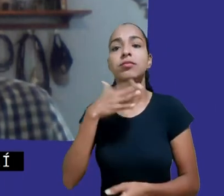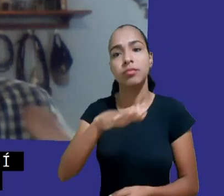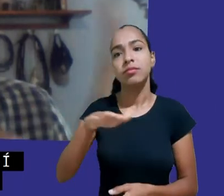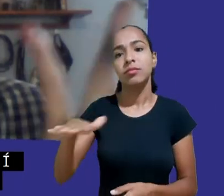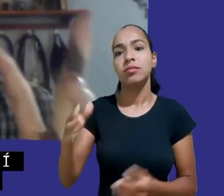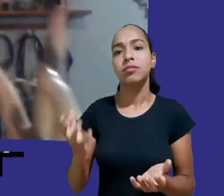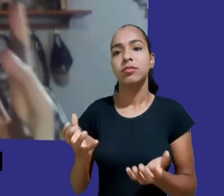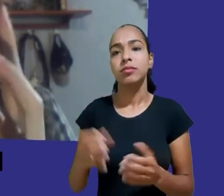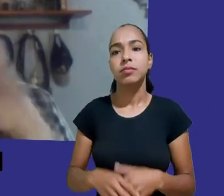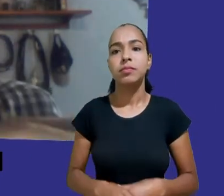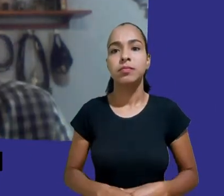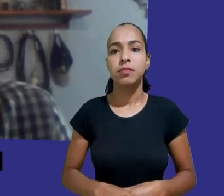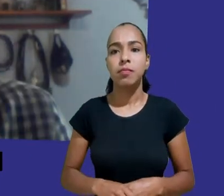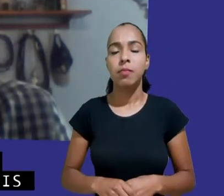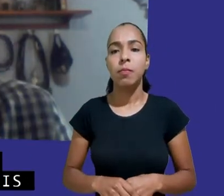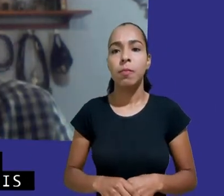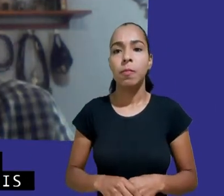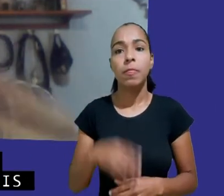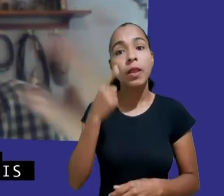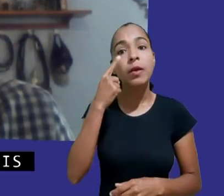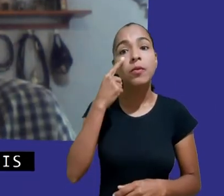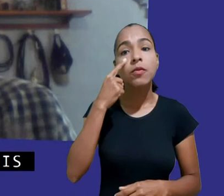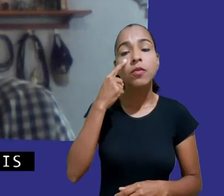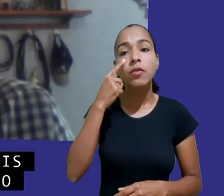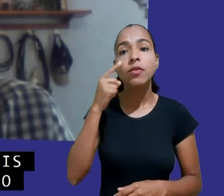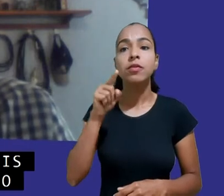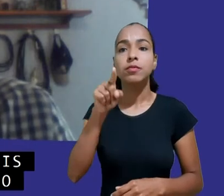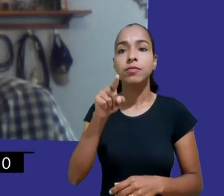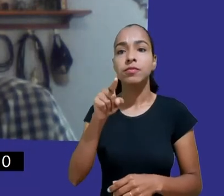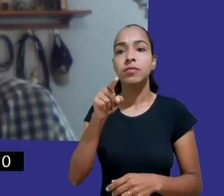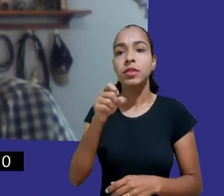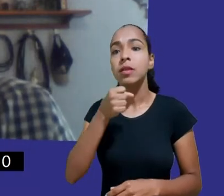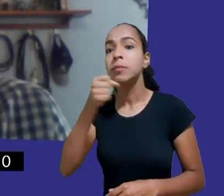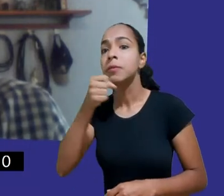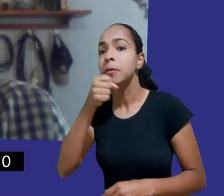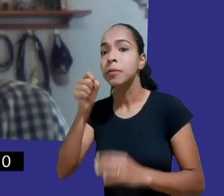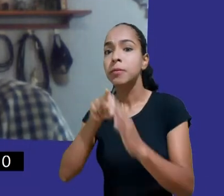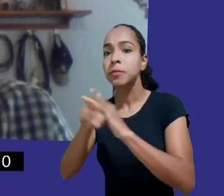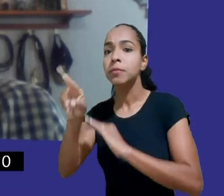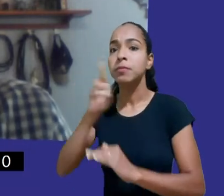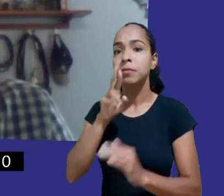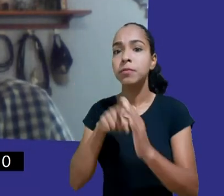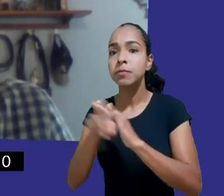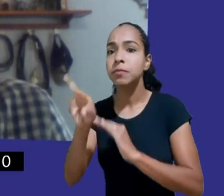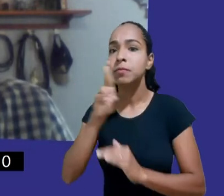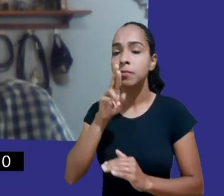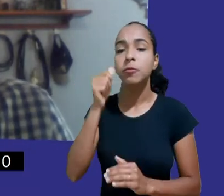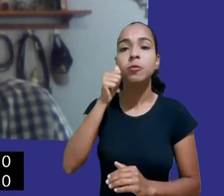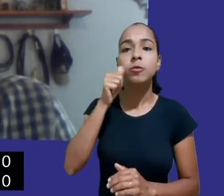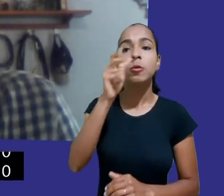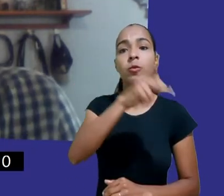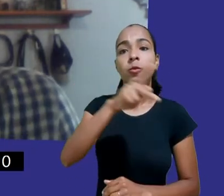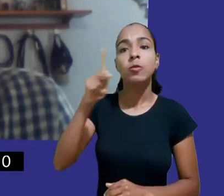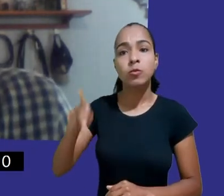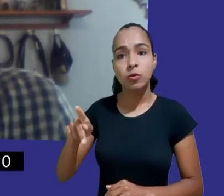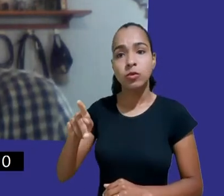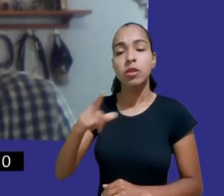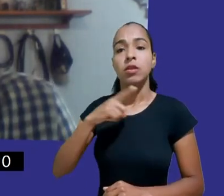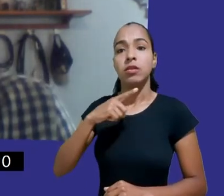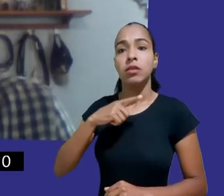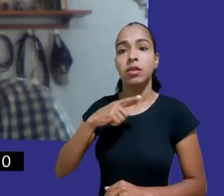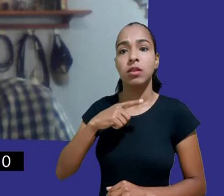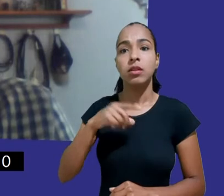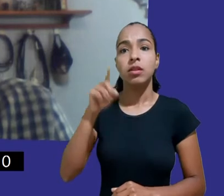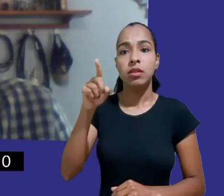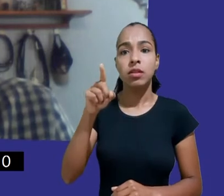parecer vendo uma entrevista que a Ana Frazão concedeu à professora Kate Lee Muholand, do Departamento de Direito da PUC-Hill, que também é membro